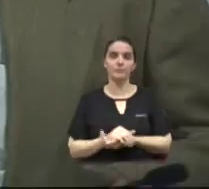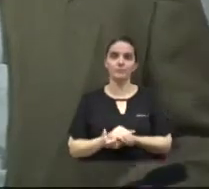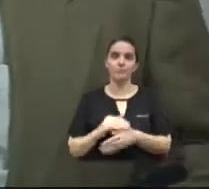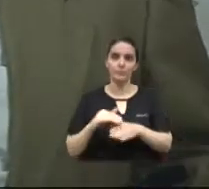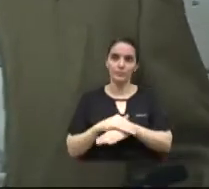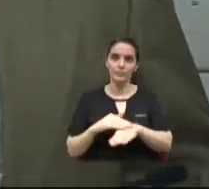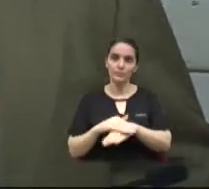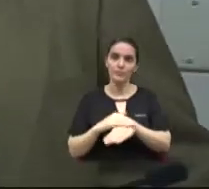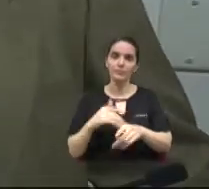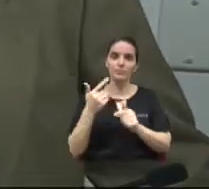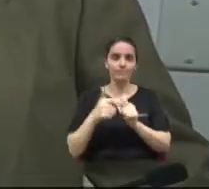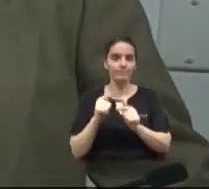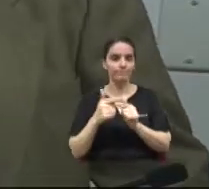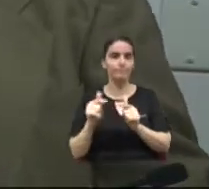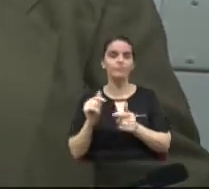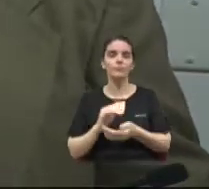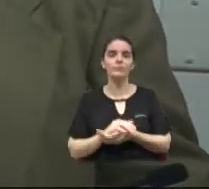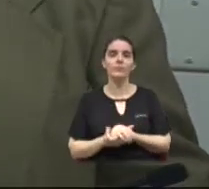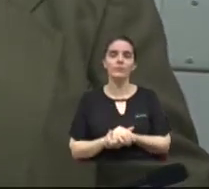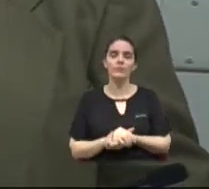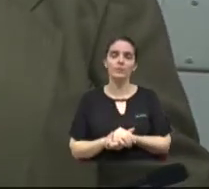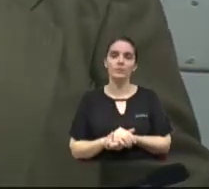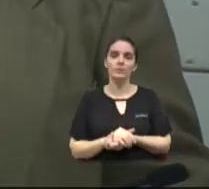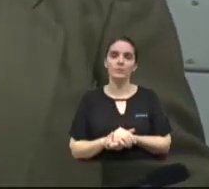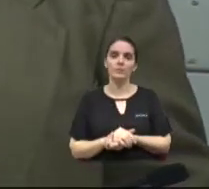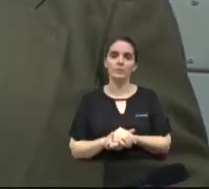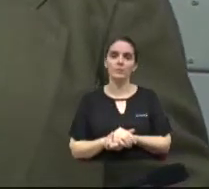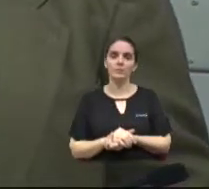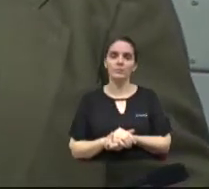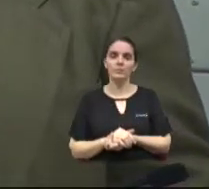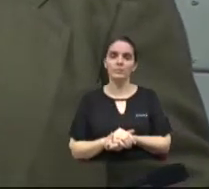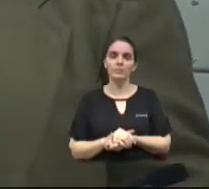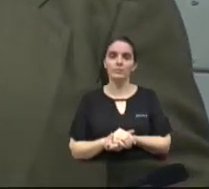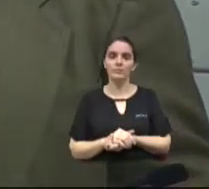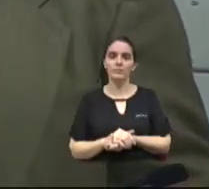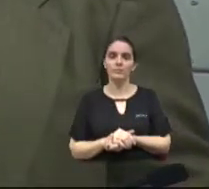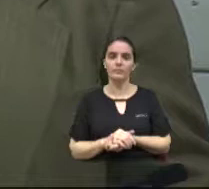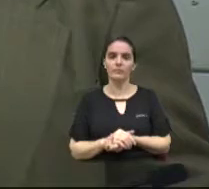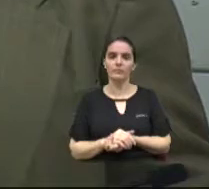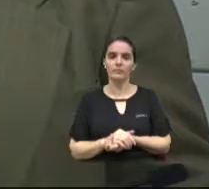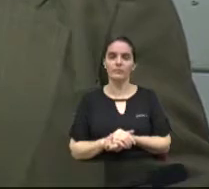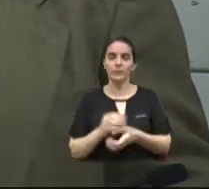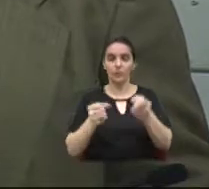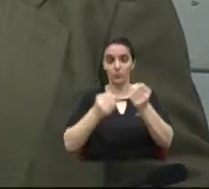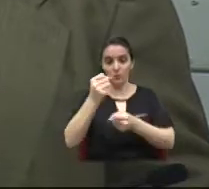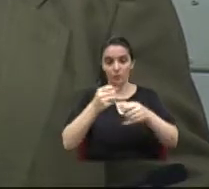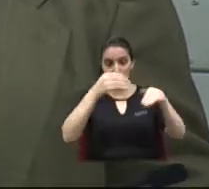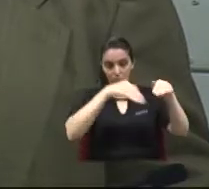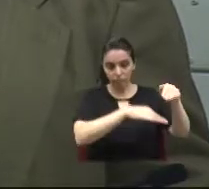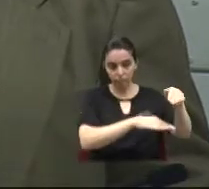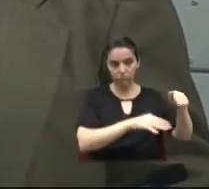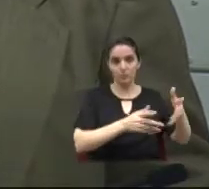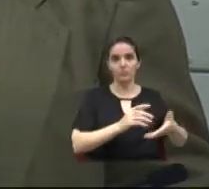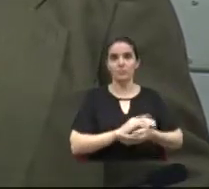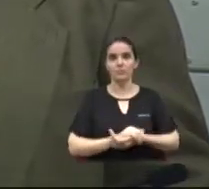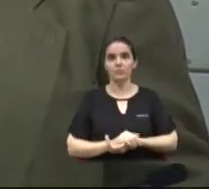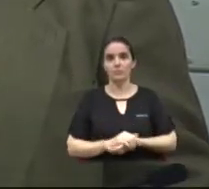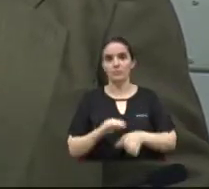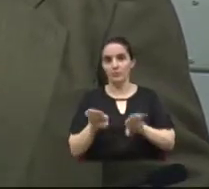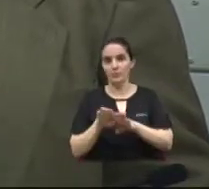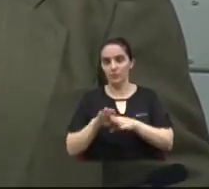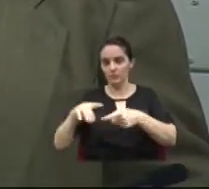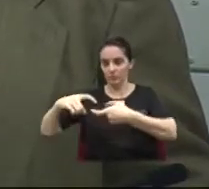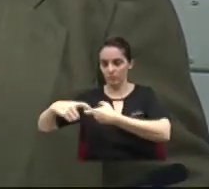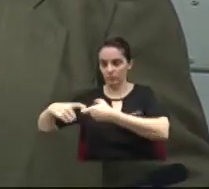principal que são as questões do guarda-carro e da questão e guincho.